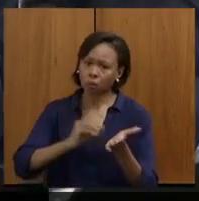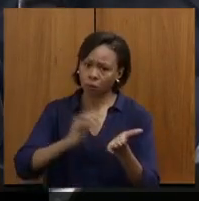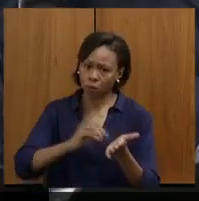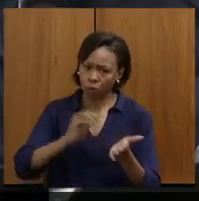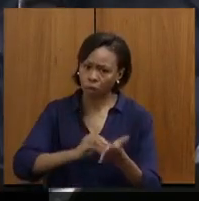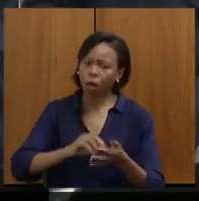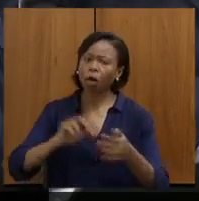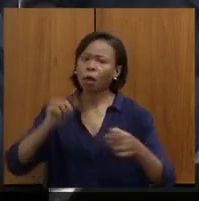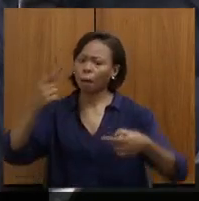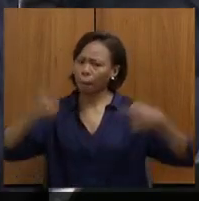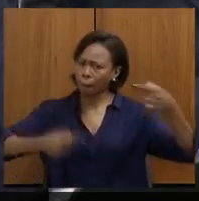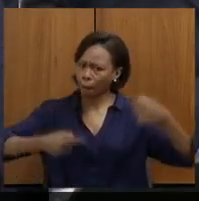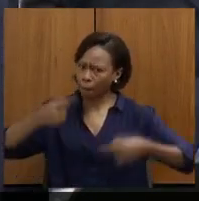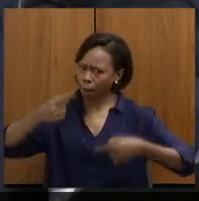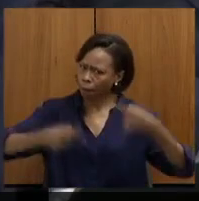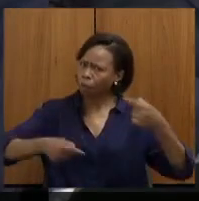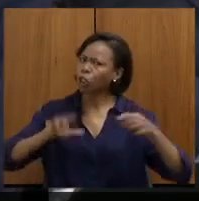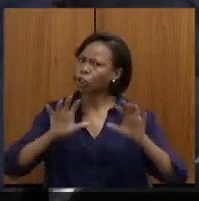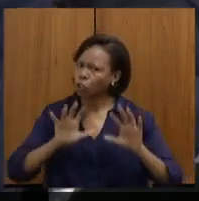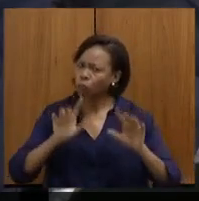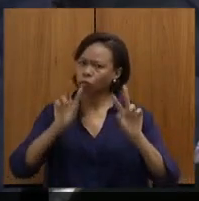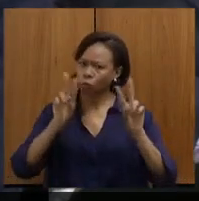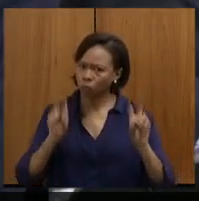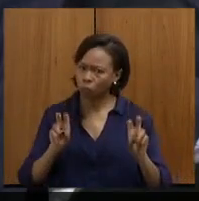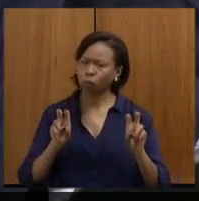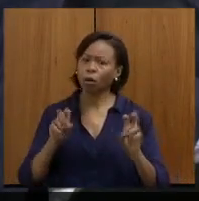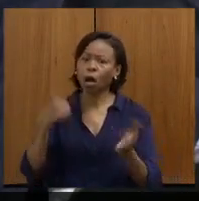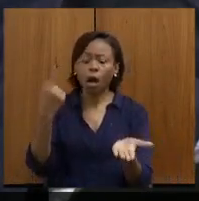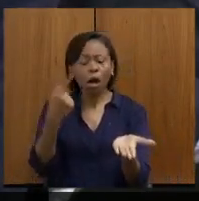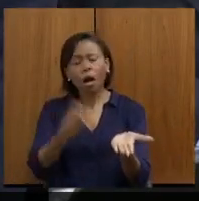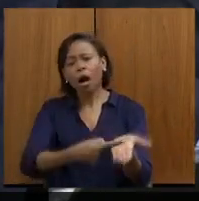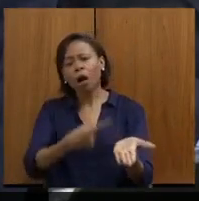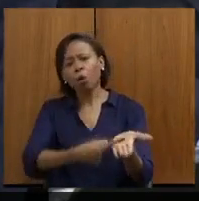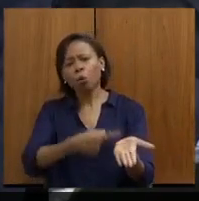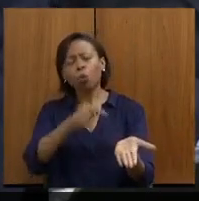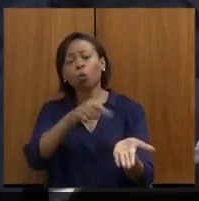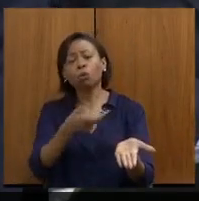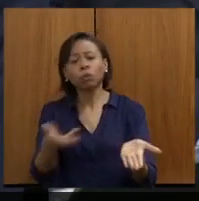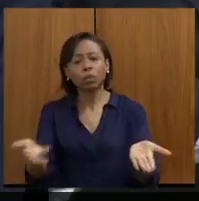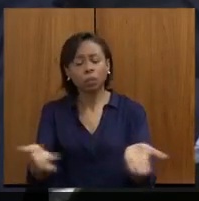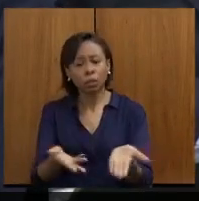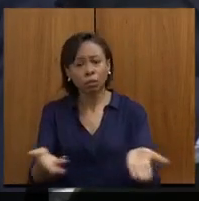disso. Mas, no acordo que está sendo elaborado agora,